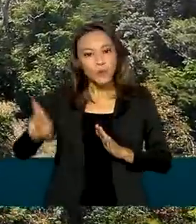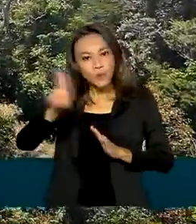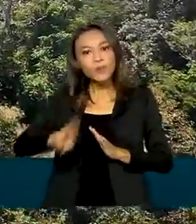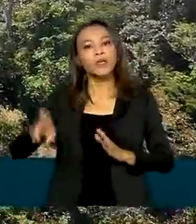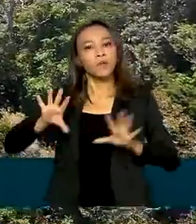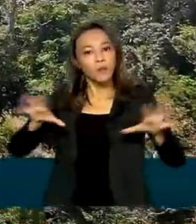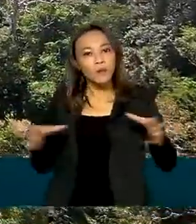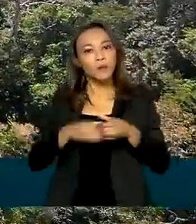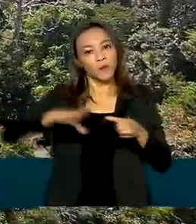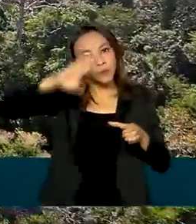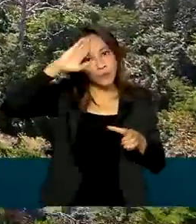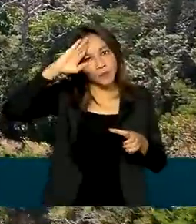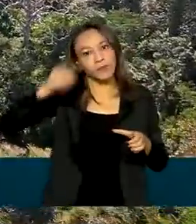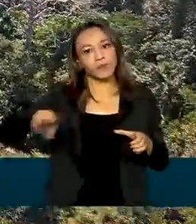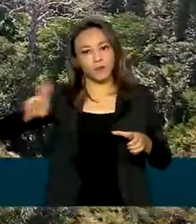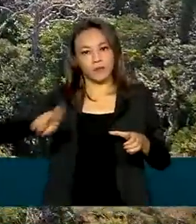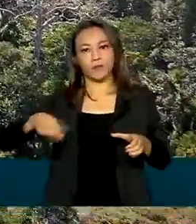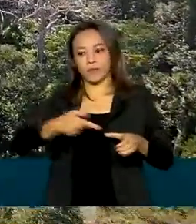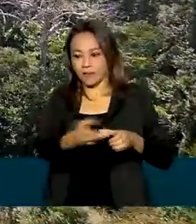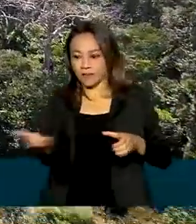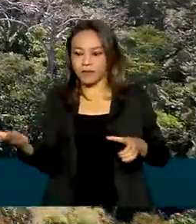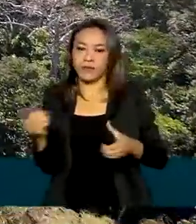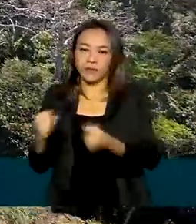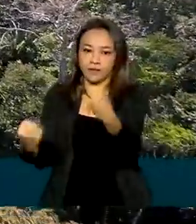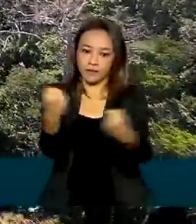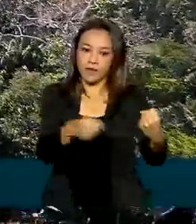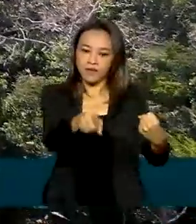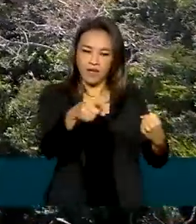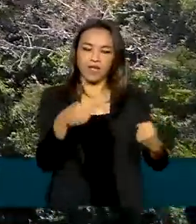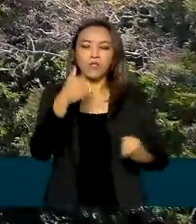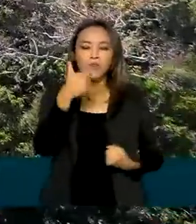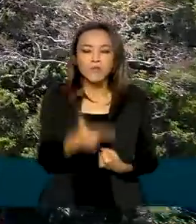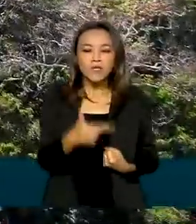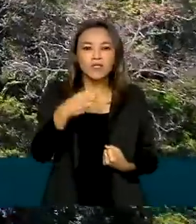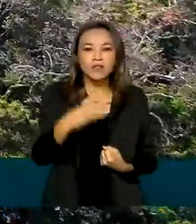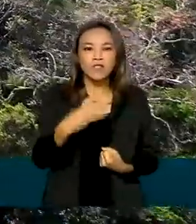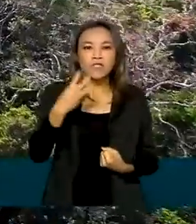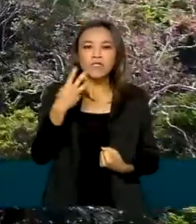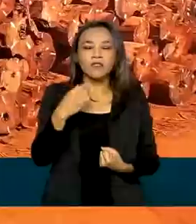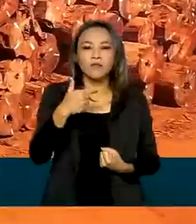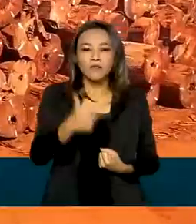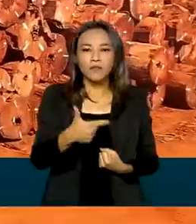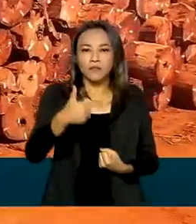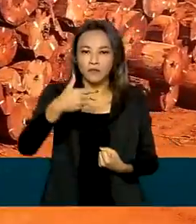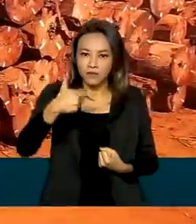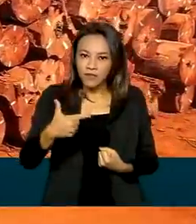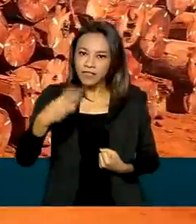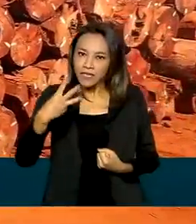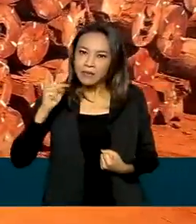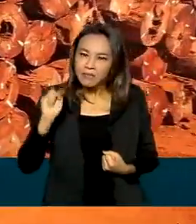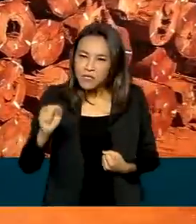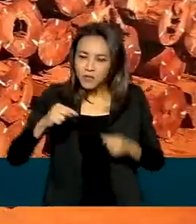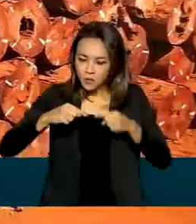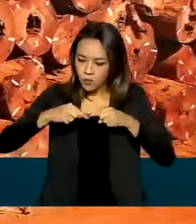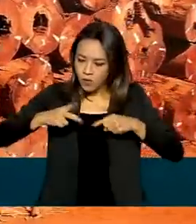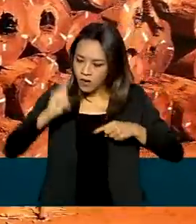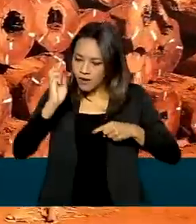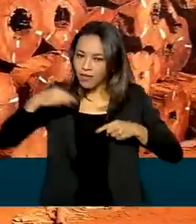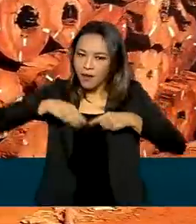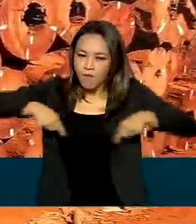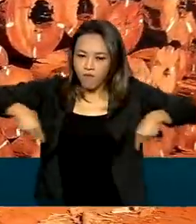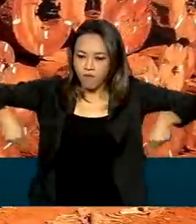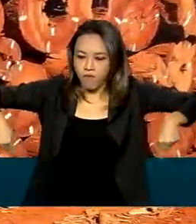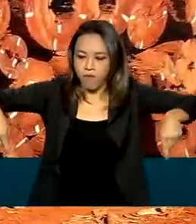desmatamento numa imensidão verde de 223 mil hectares pode ser realidade, desde que mais